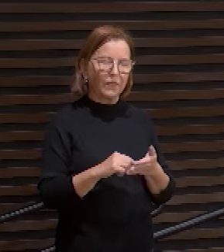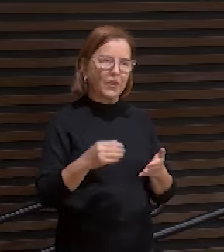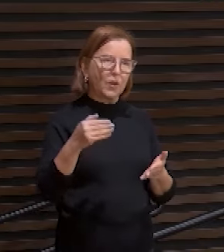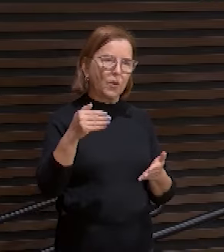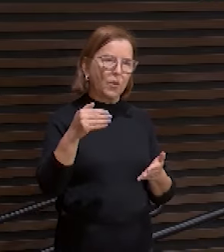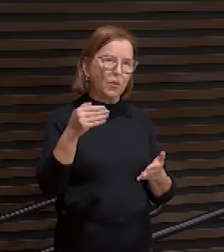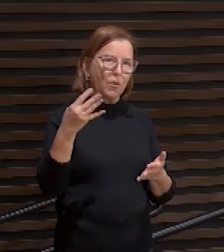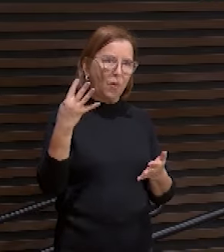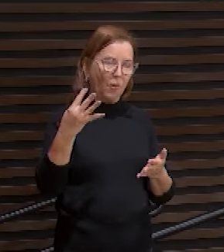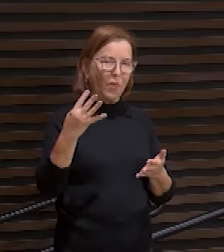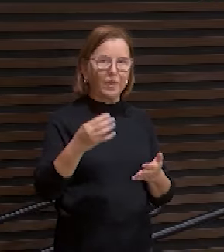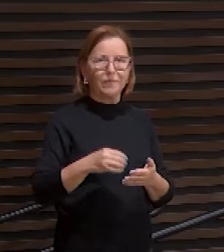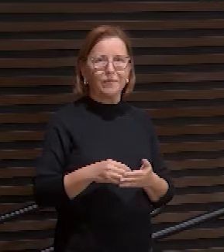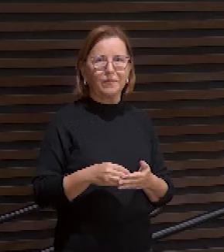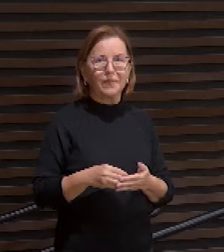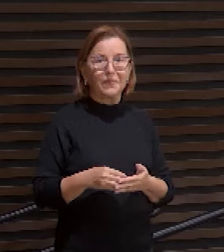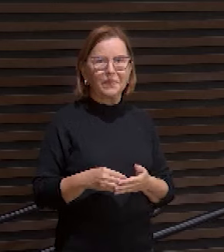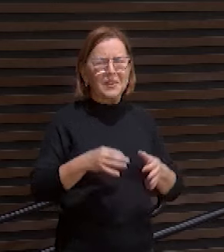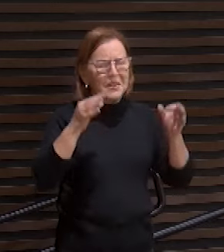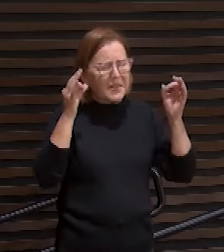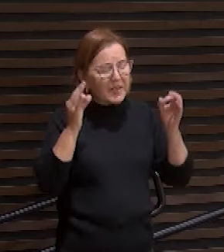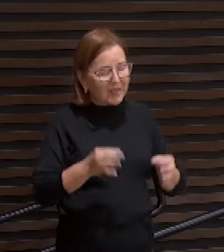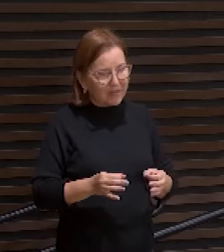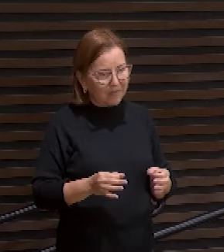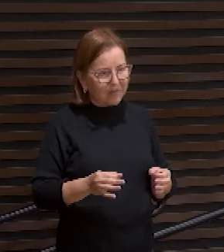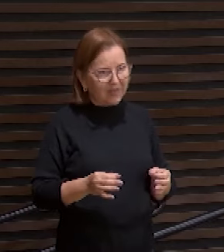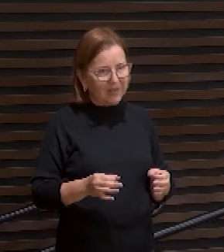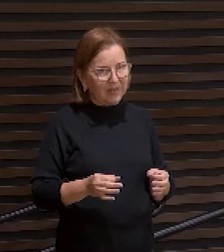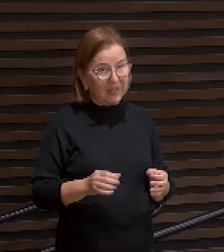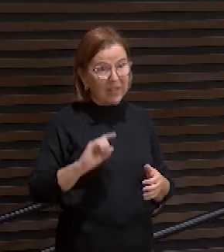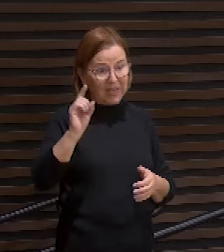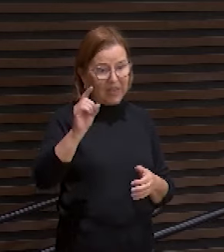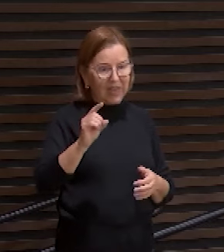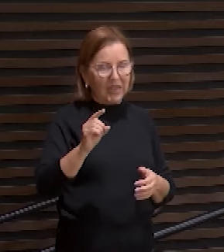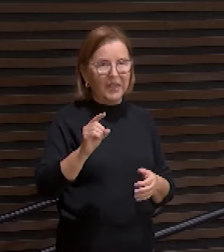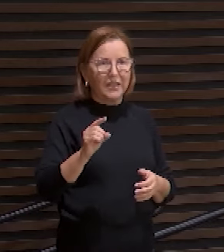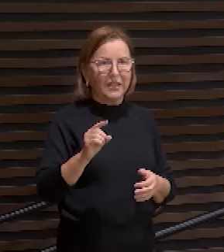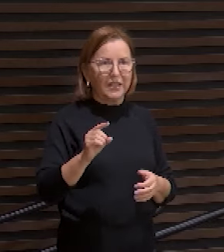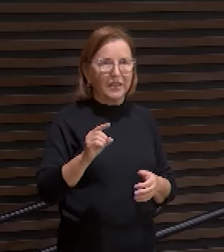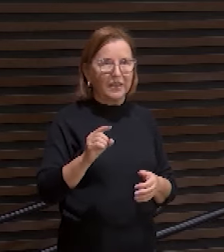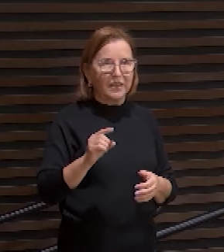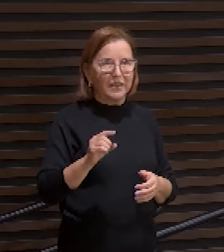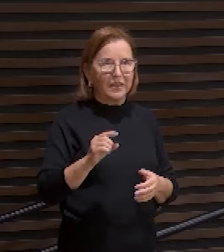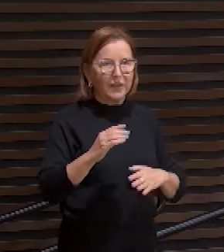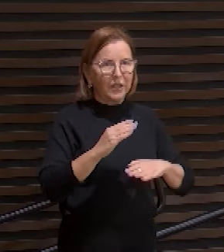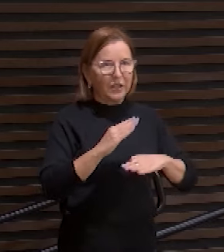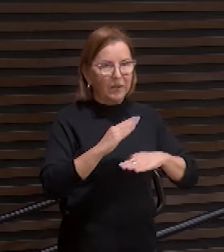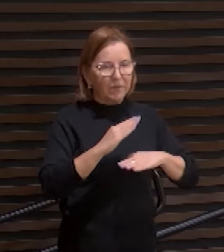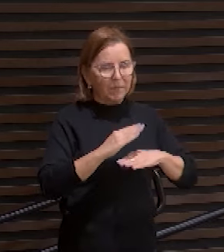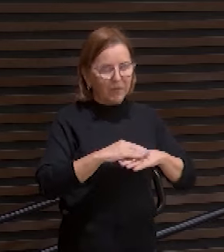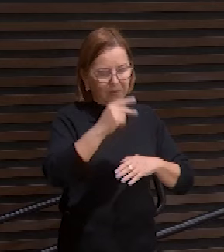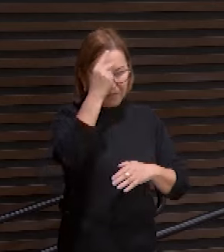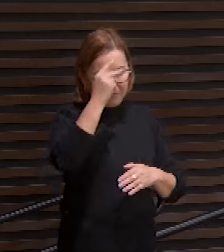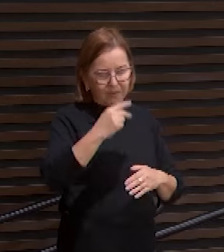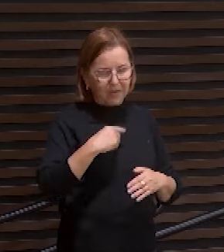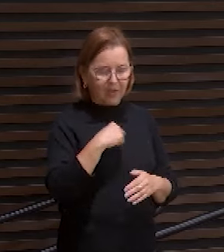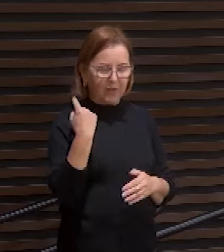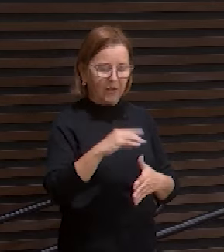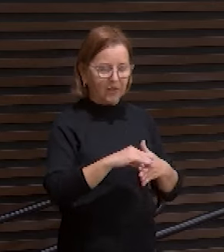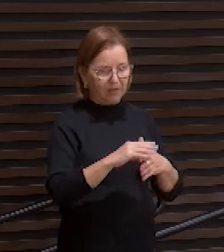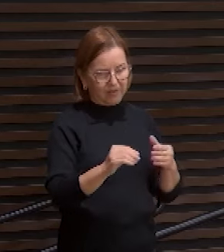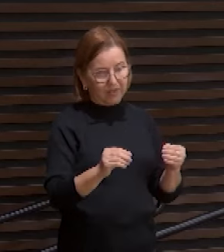Porque certamente ele tomou sobre si as nossas enfermidades e as nossas dores